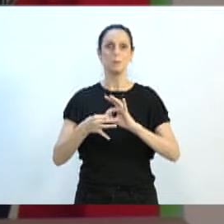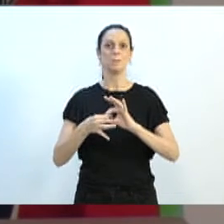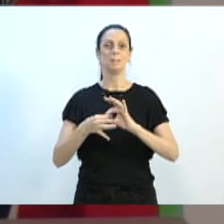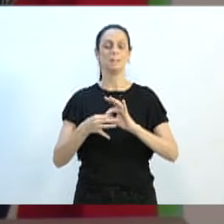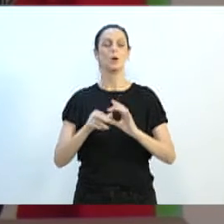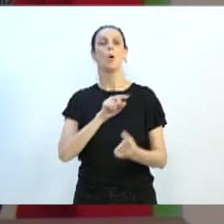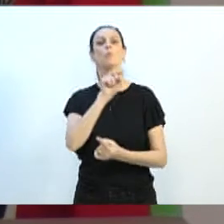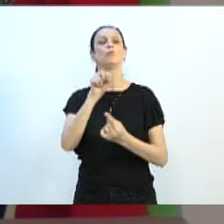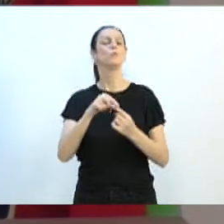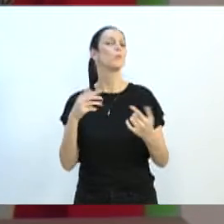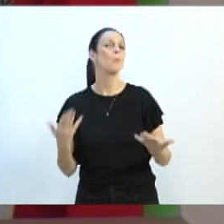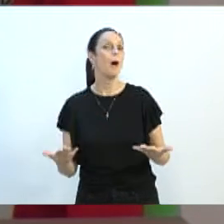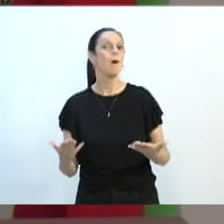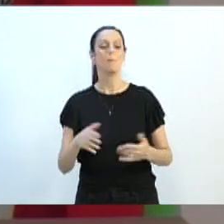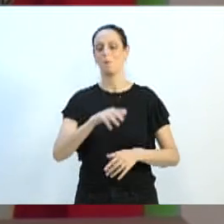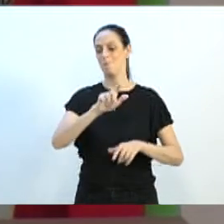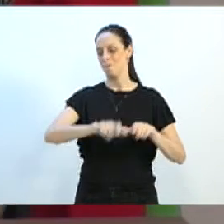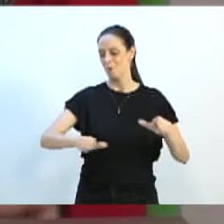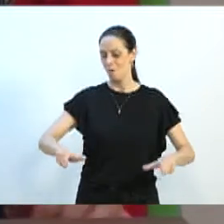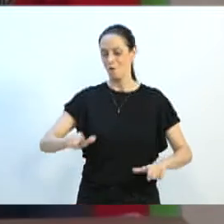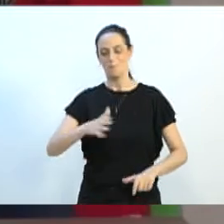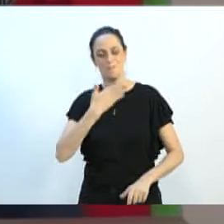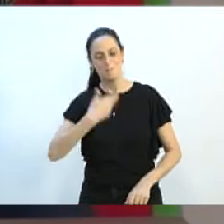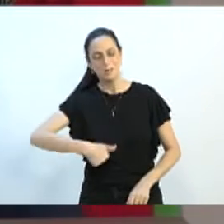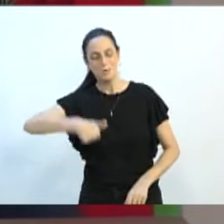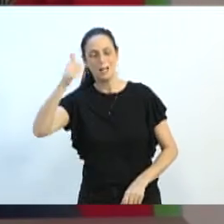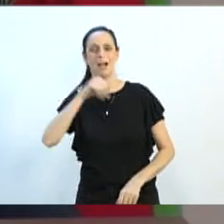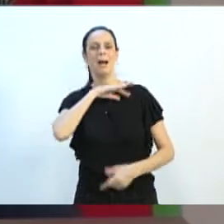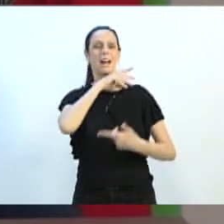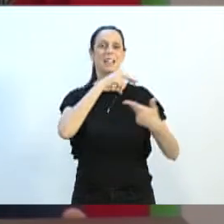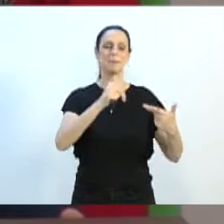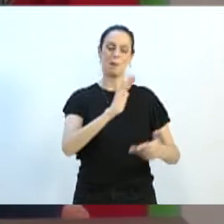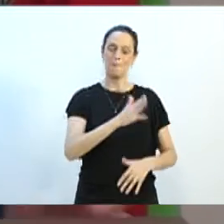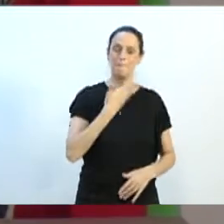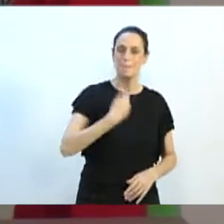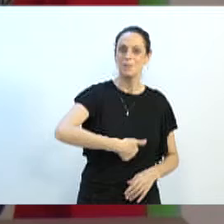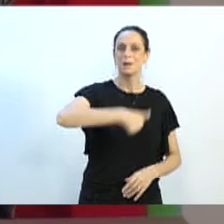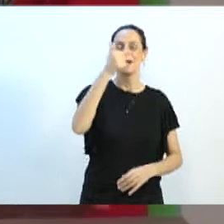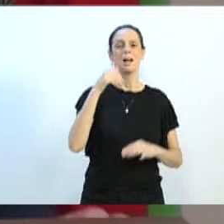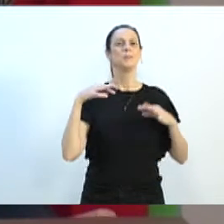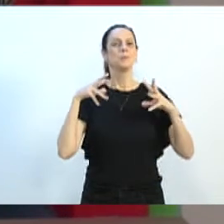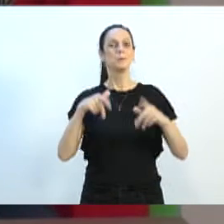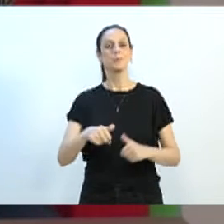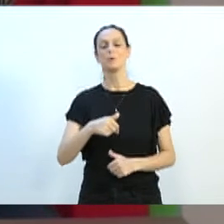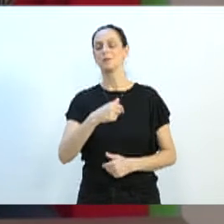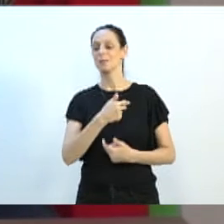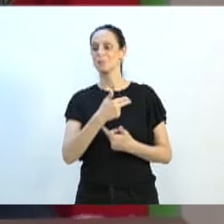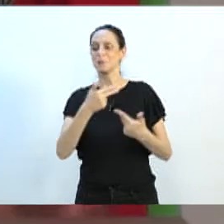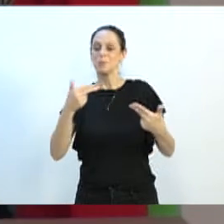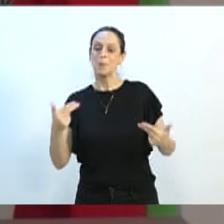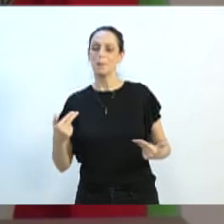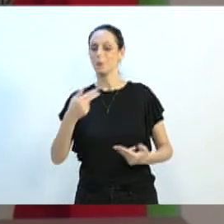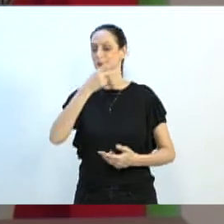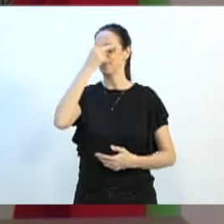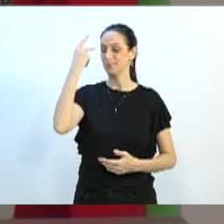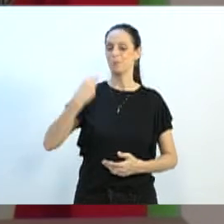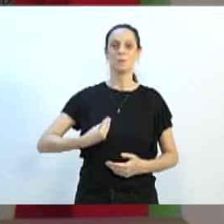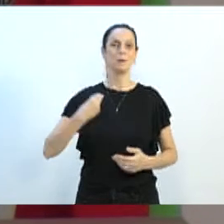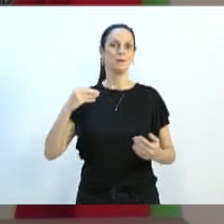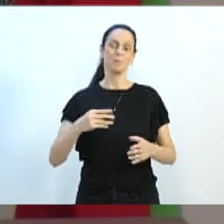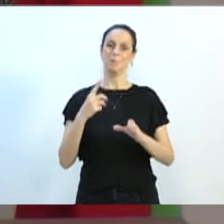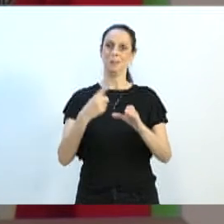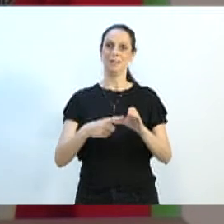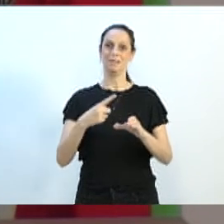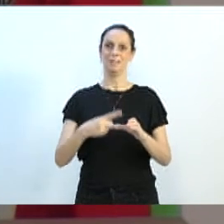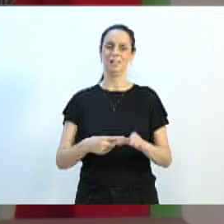todos. E quando eu digo todos, das pessoas, dos animais, enfim, de todos os seres que habitam a questão de uma cidade. E não a gente ficar aqui se